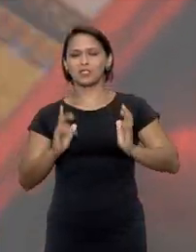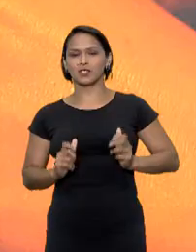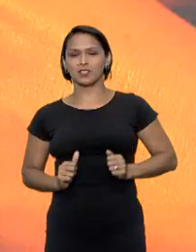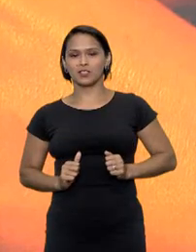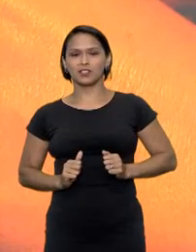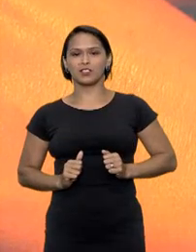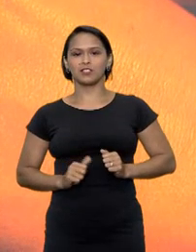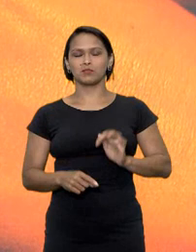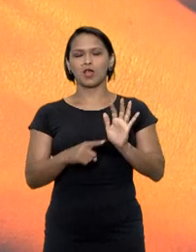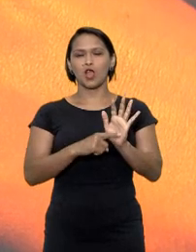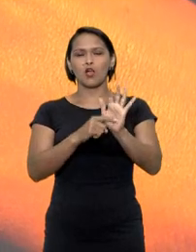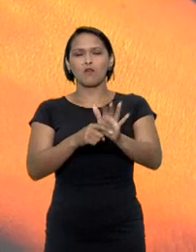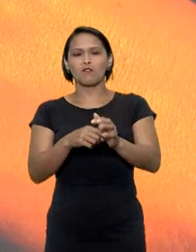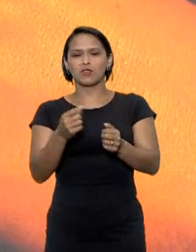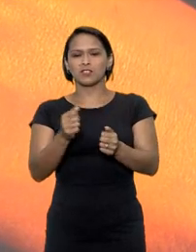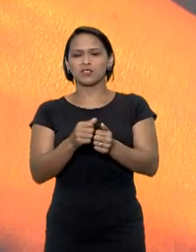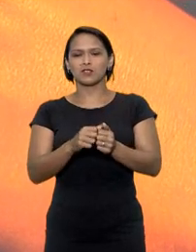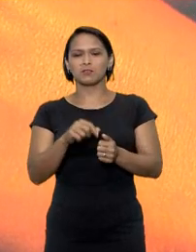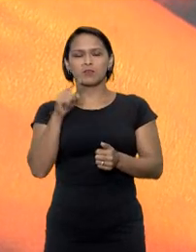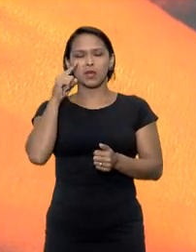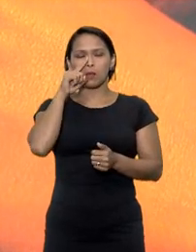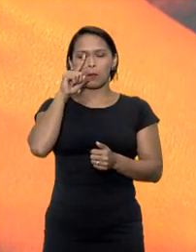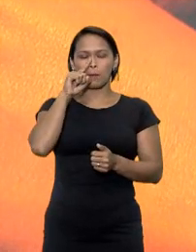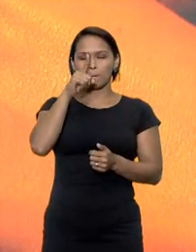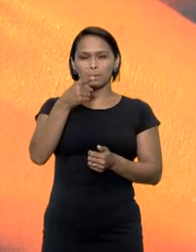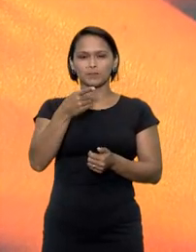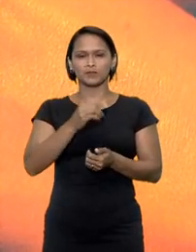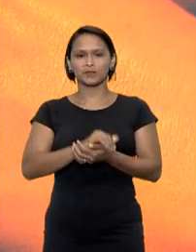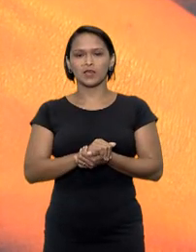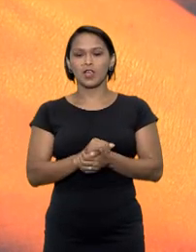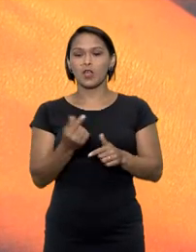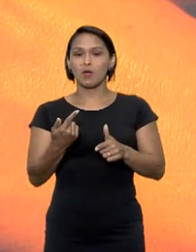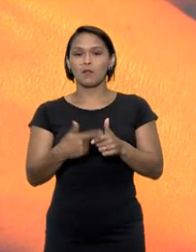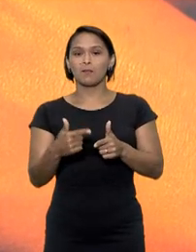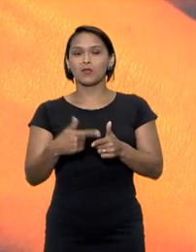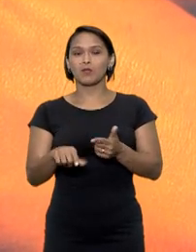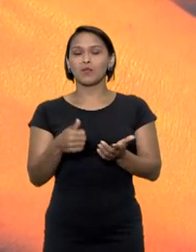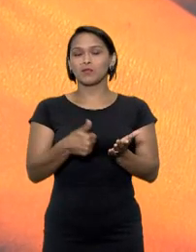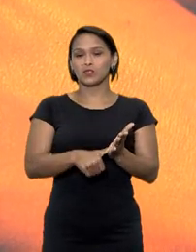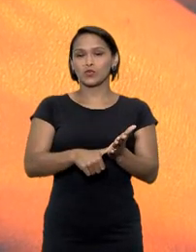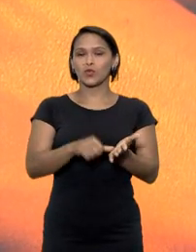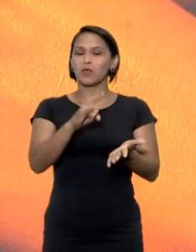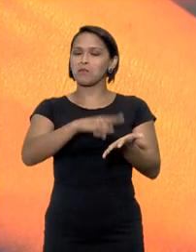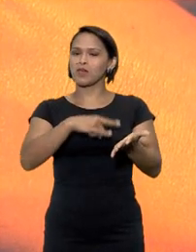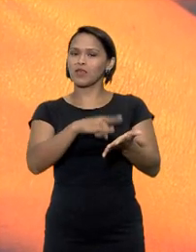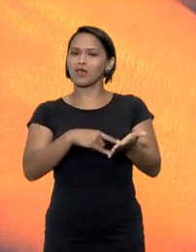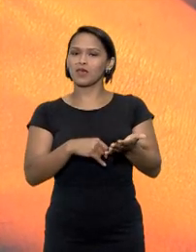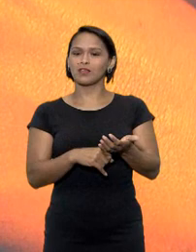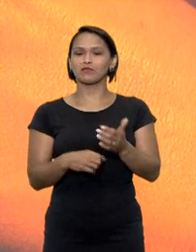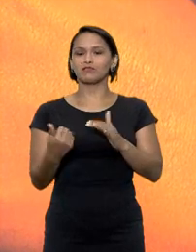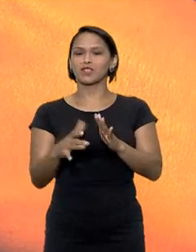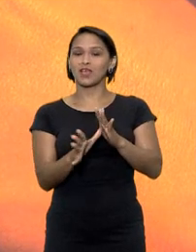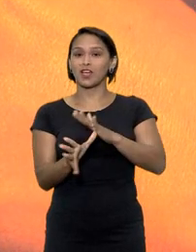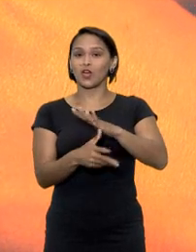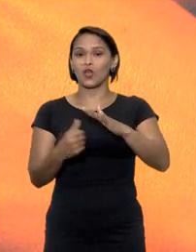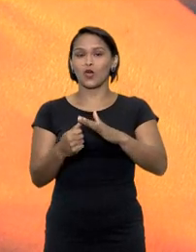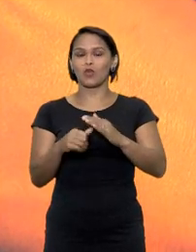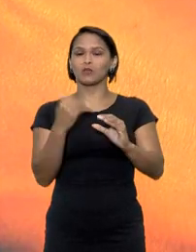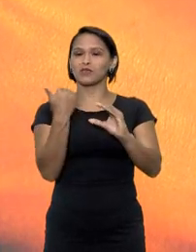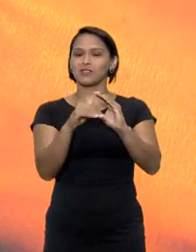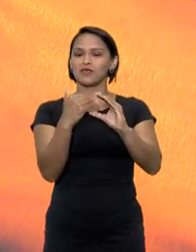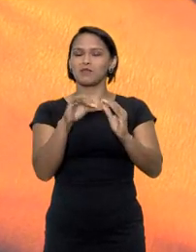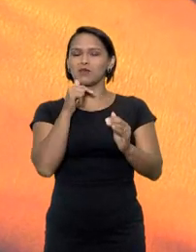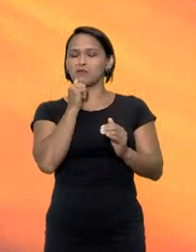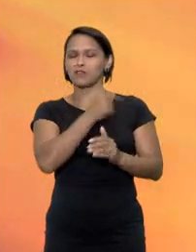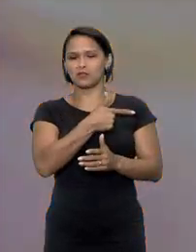íntimas, ofensas chamadas cyberbullying, que é o bullying virtual, problemas com dados pessoais, fraudes, golpes e e